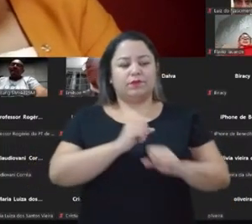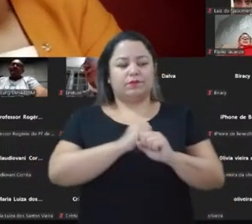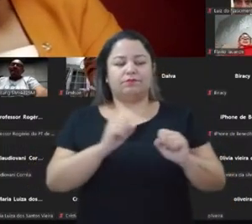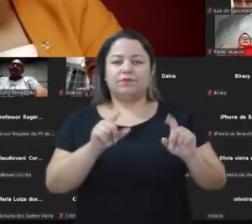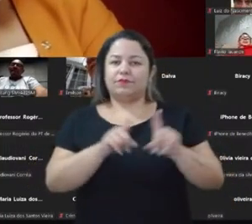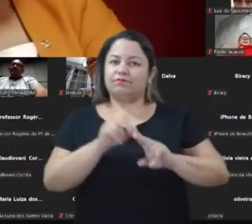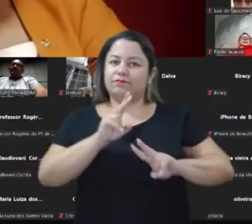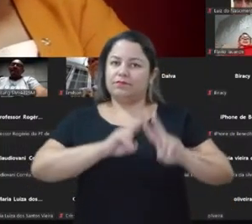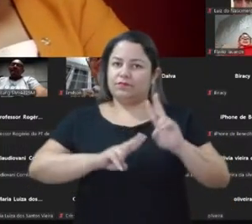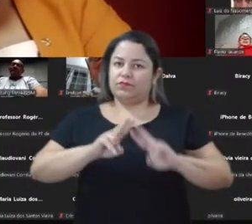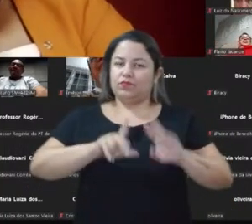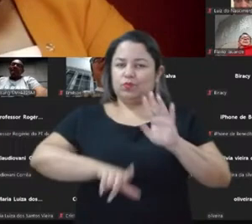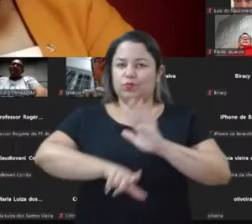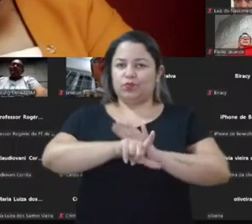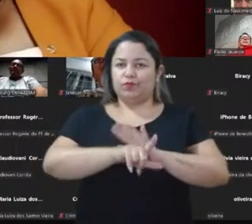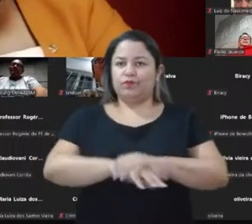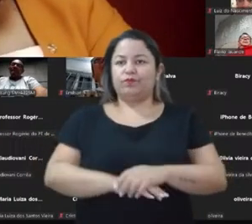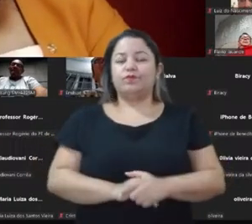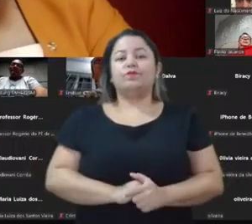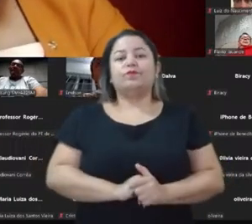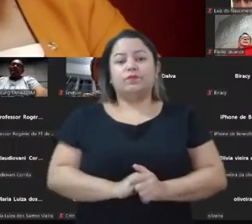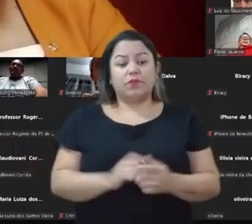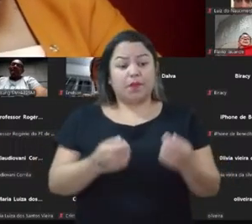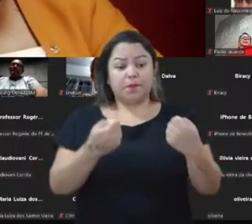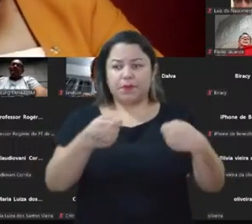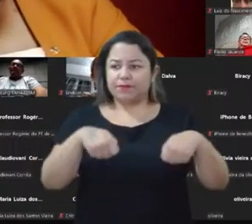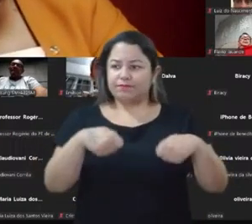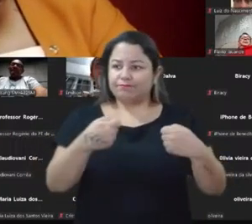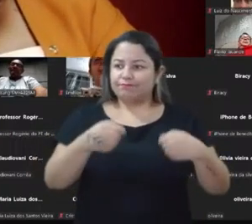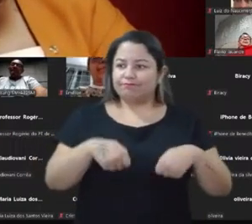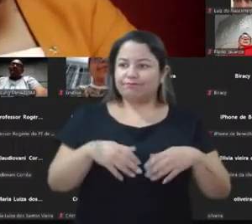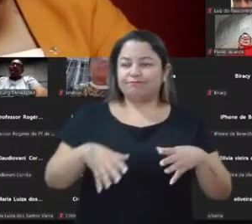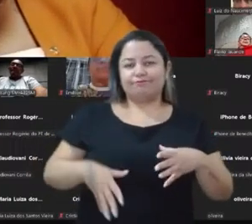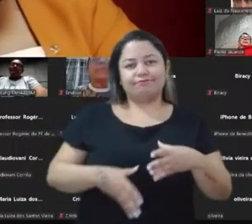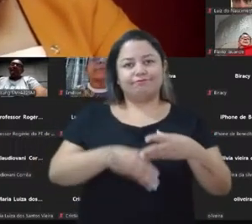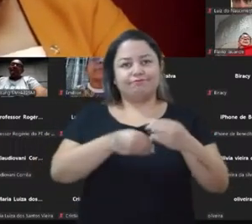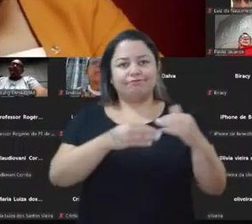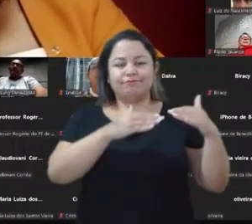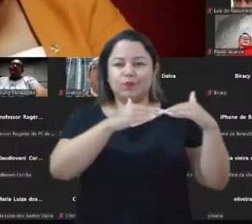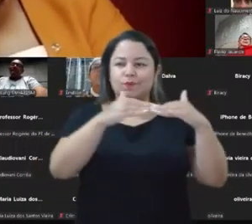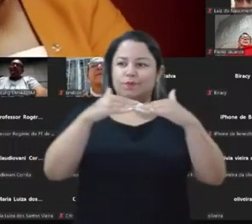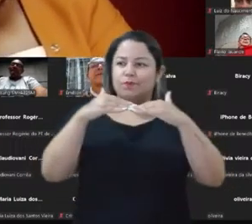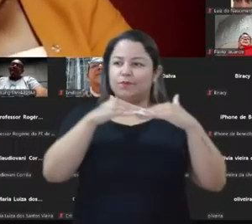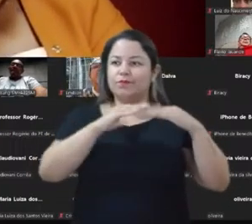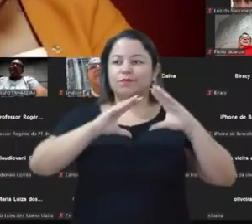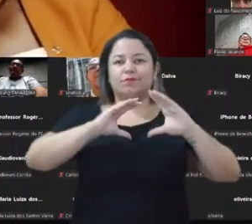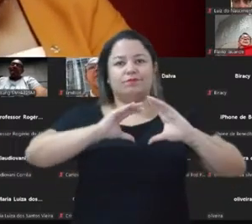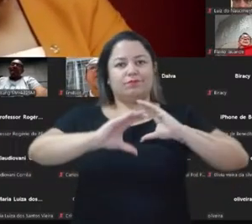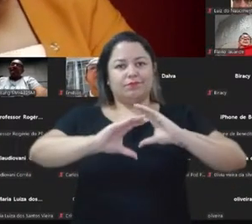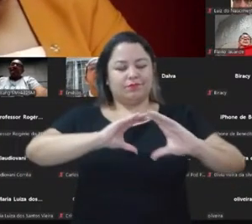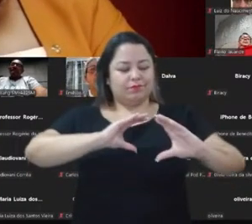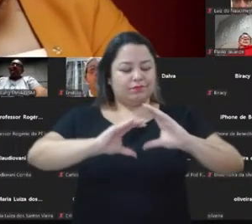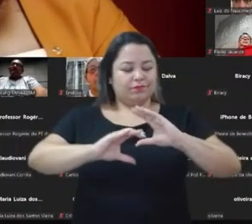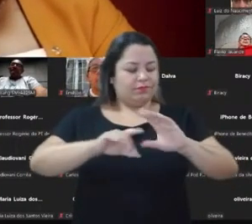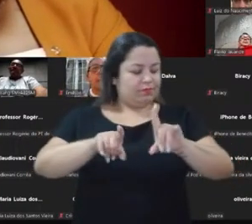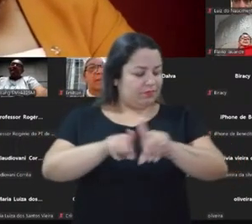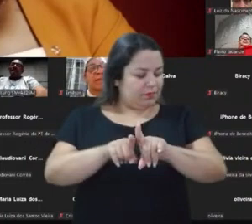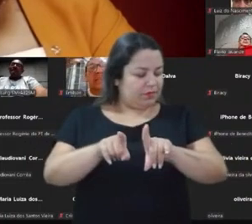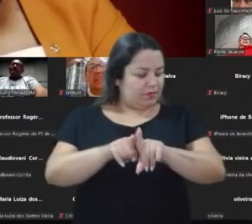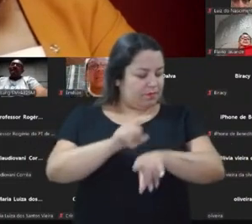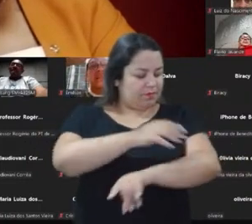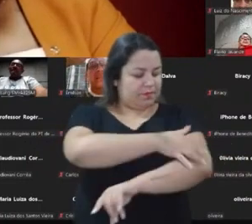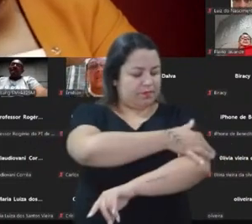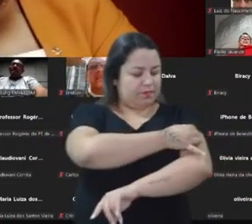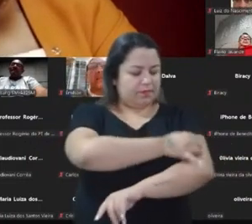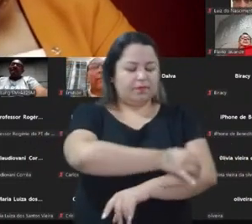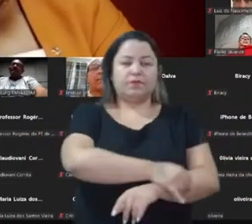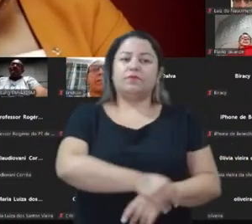viralização. Nós precisamos incorporar a disputa da comunicação como algo central para